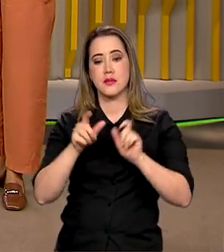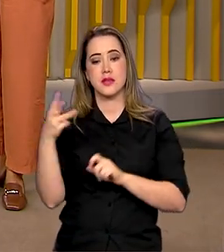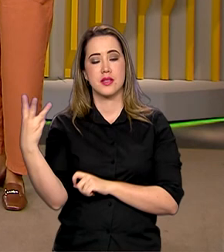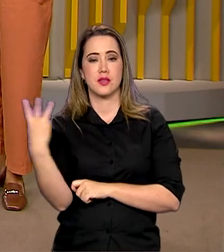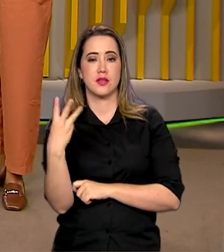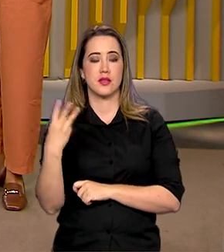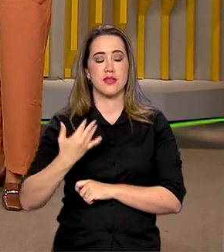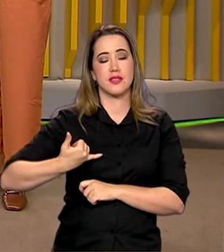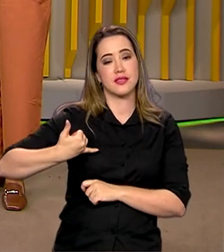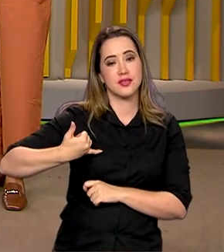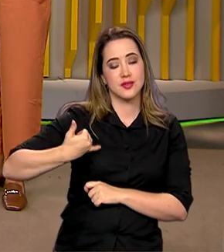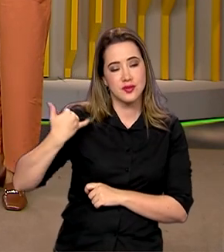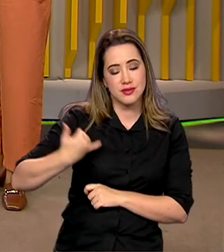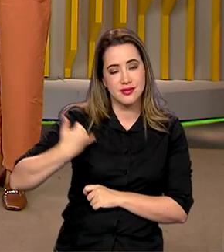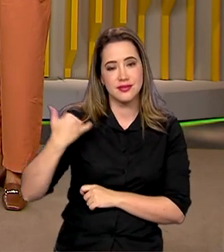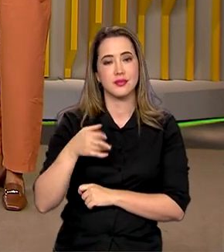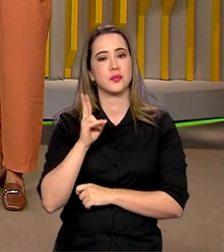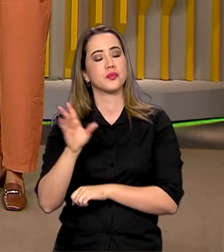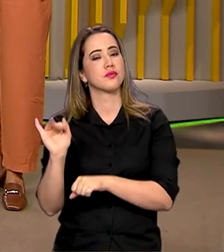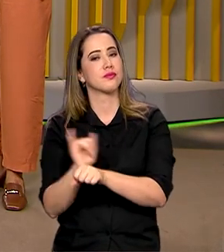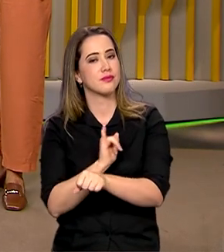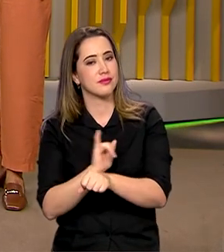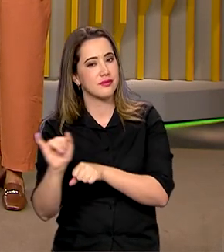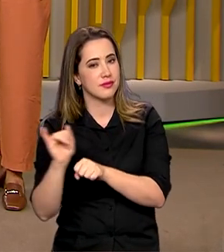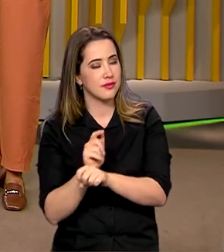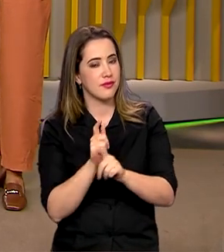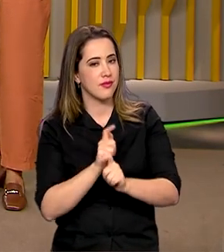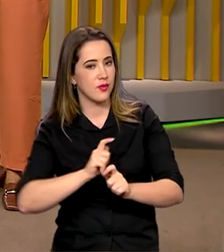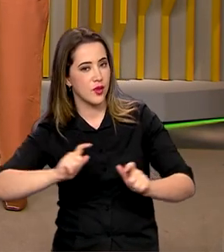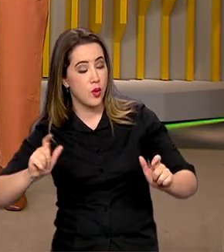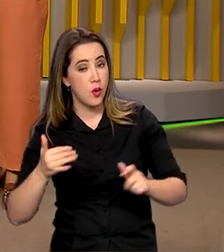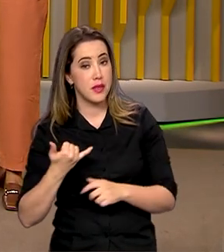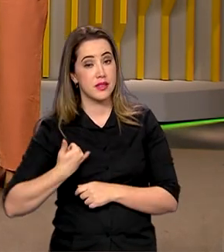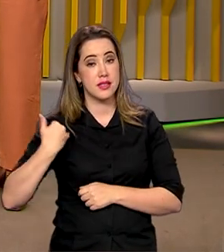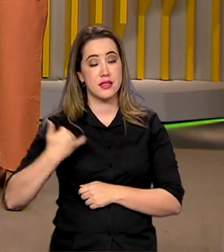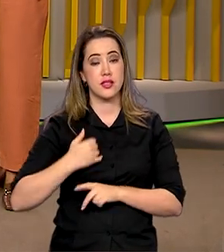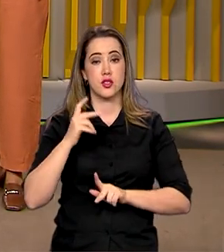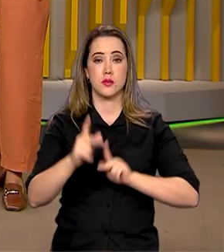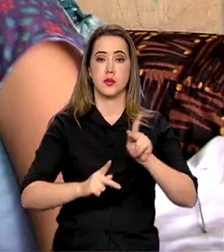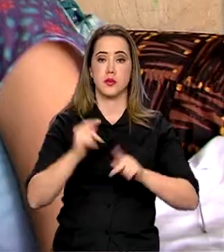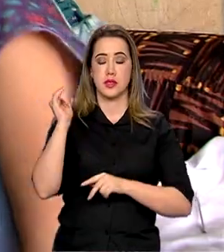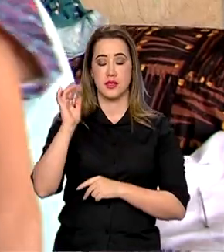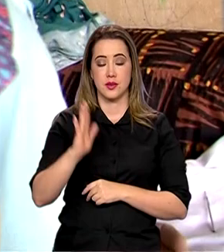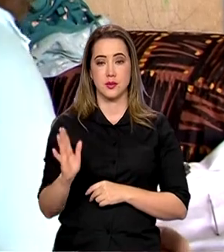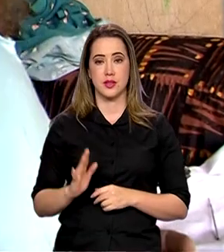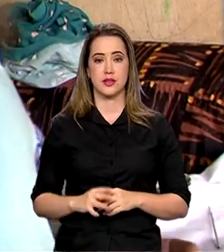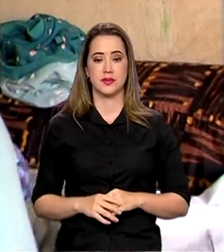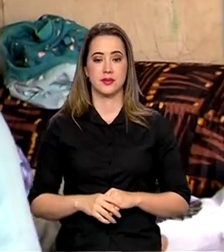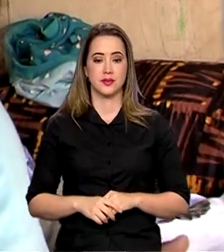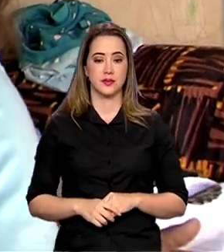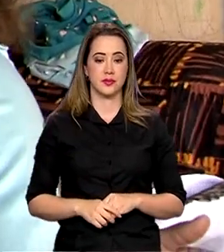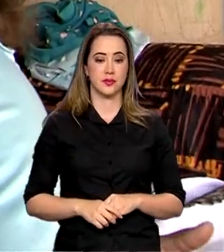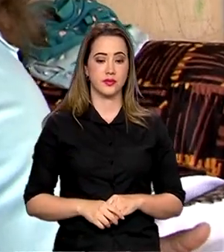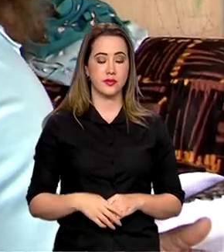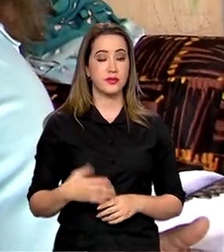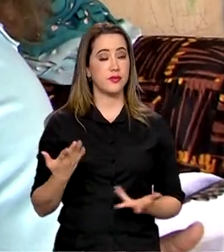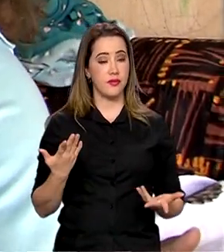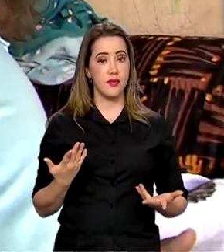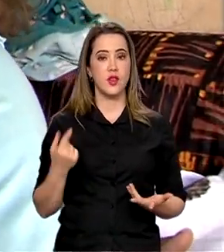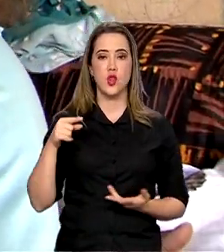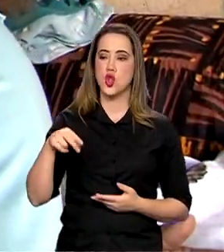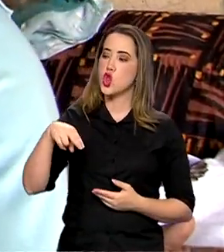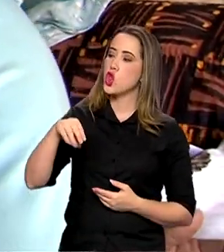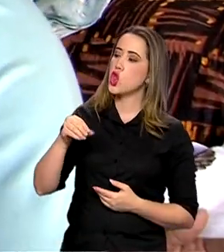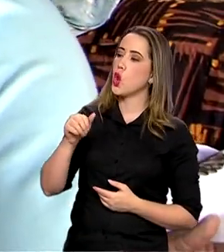mais estratégicos no país, com o aumento dessa faixa etária na população brasileira. Nona, nono,